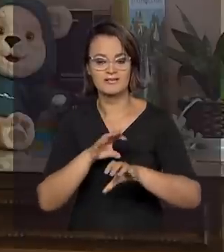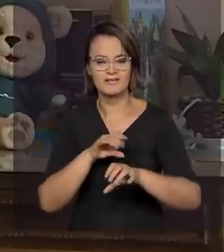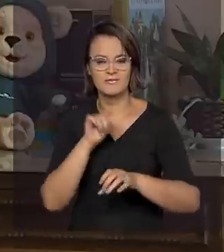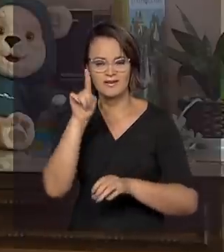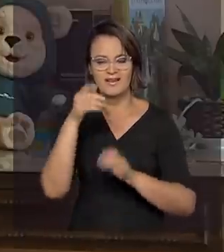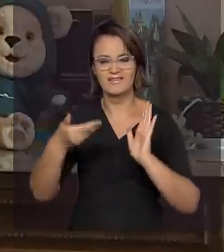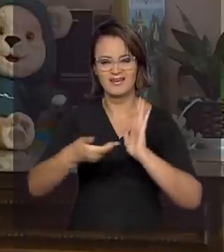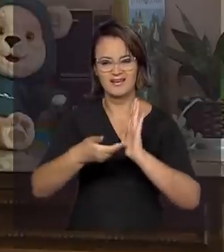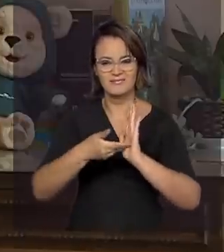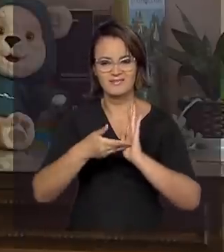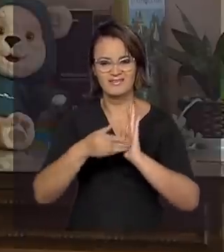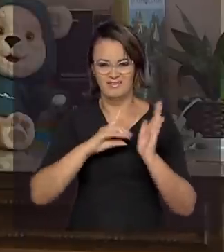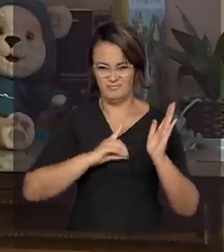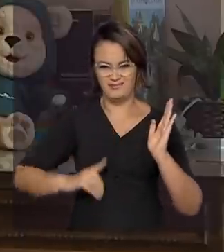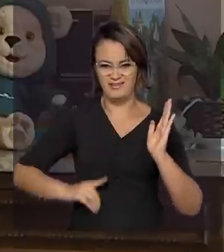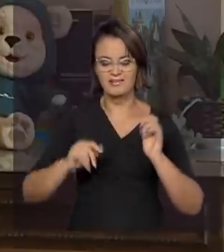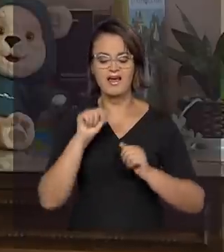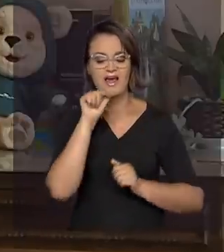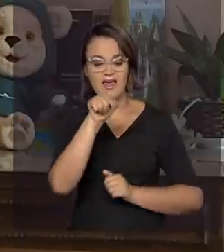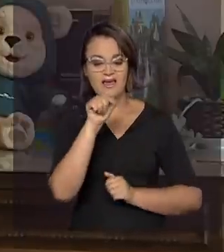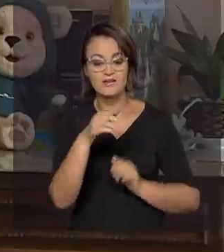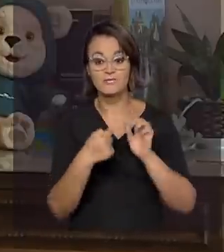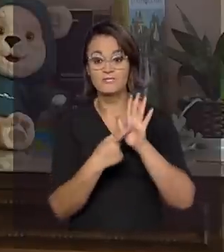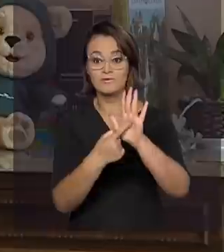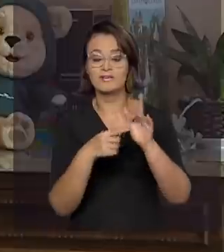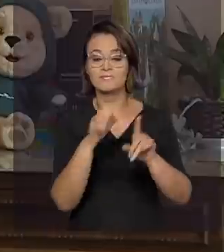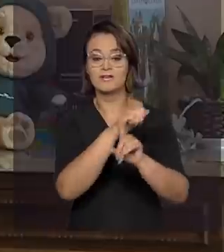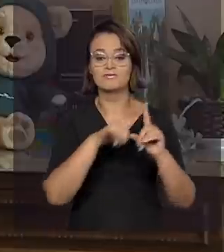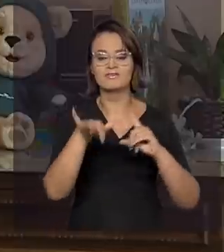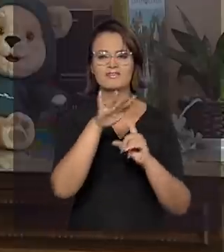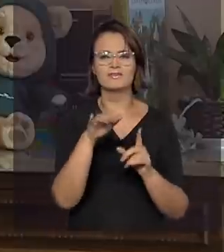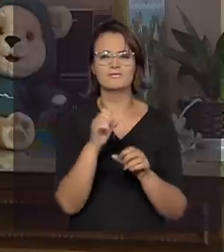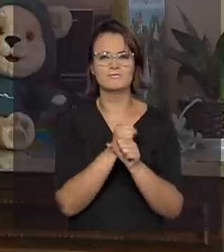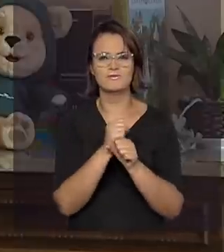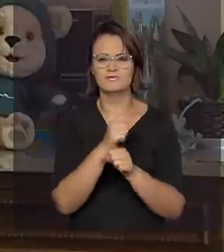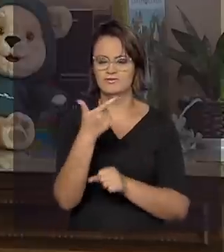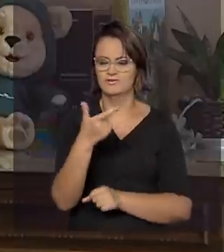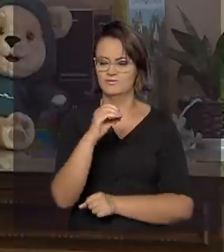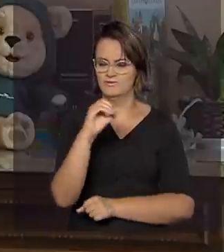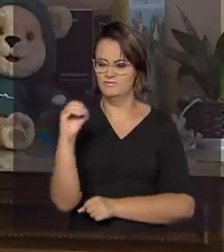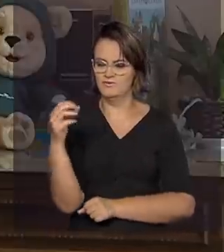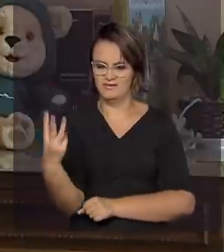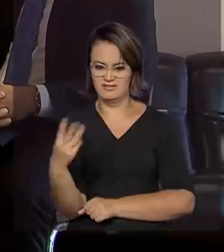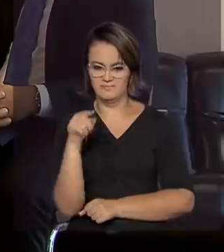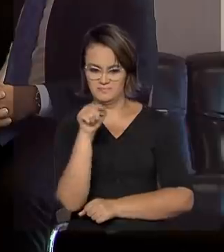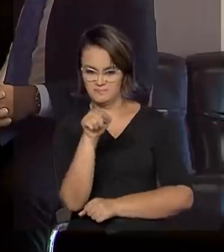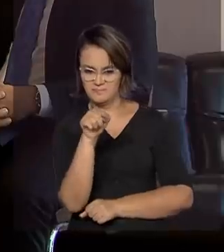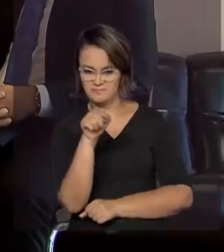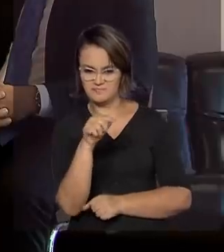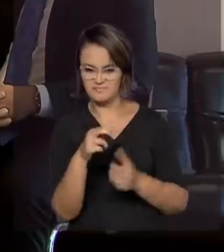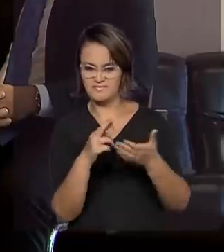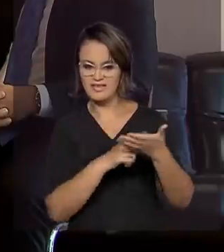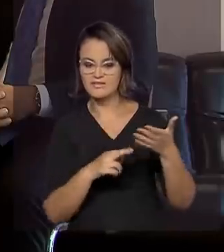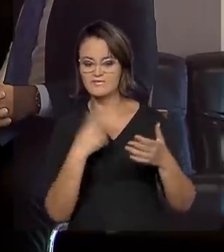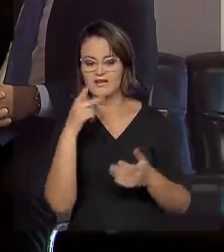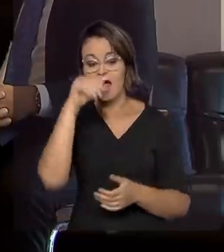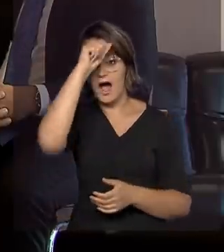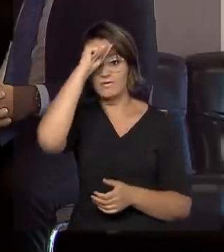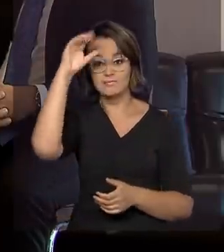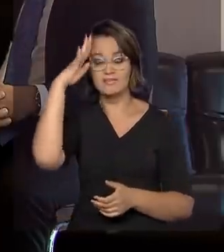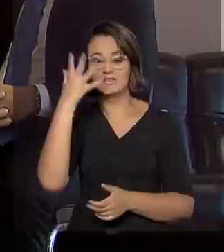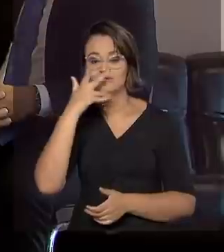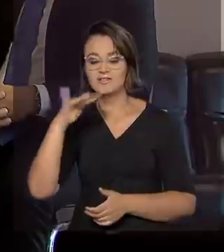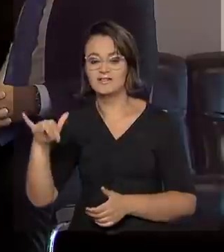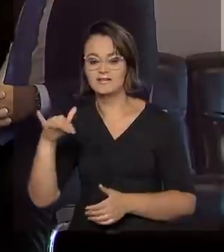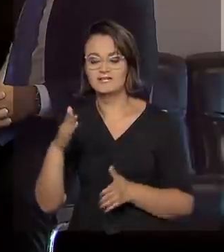dos Deputados e apresentado à sociedade em 2003. O relatório chama-se Alfabetização Infantil,